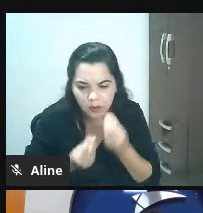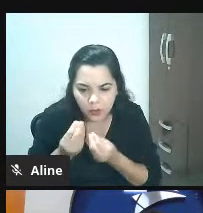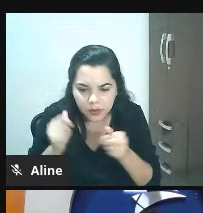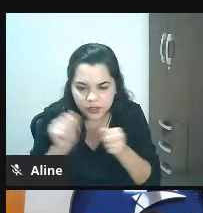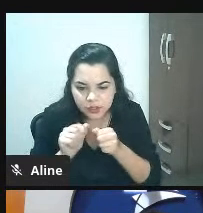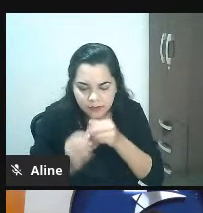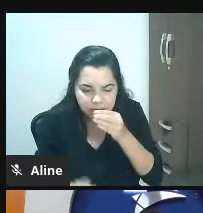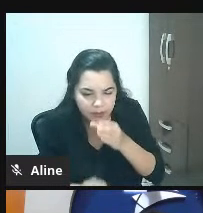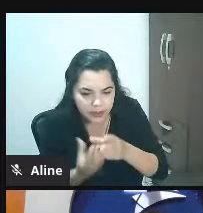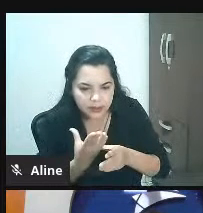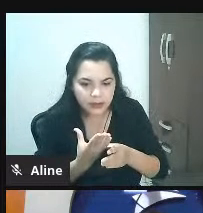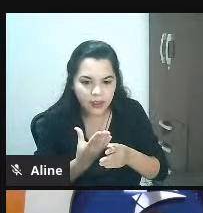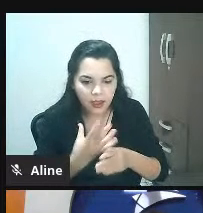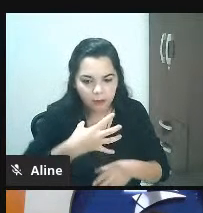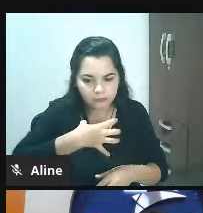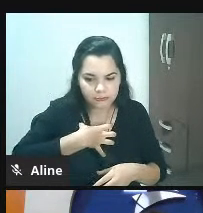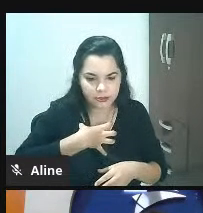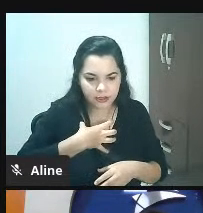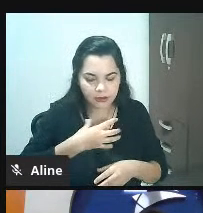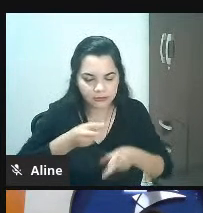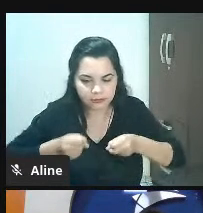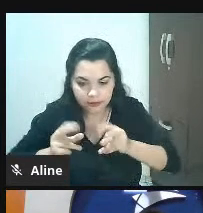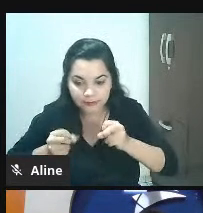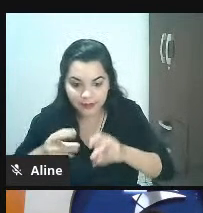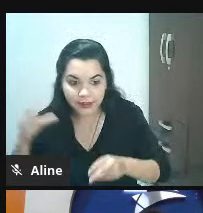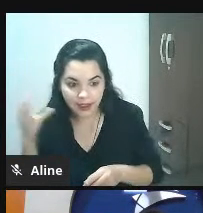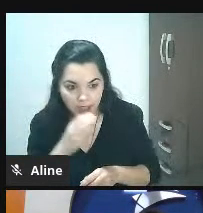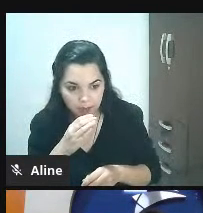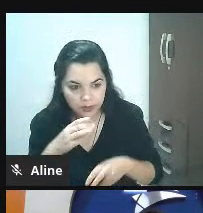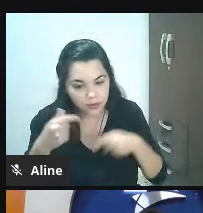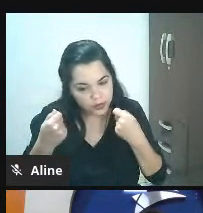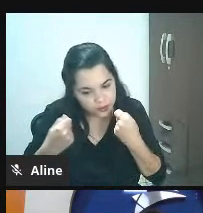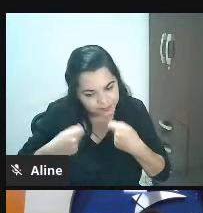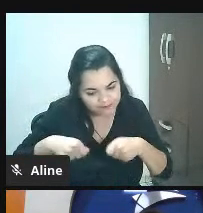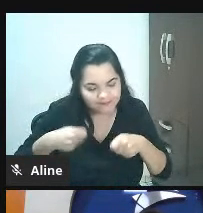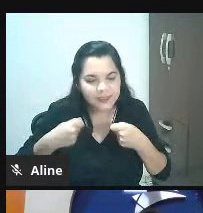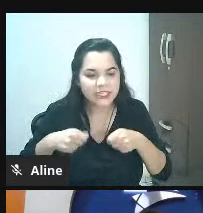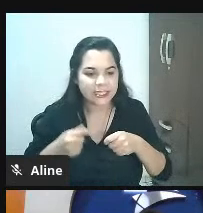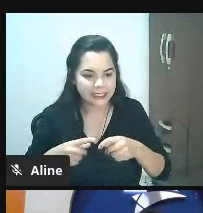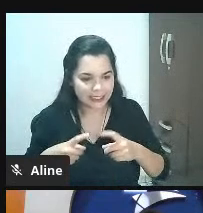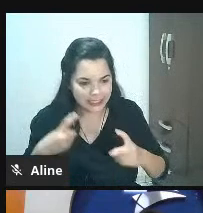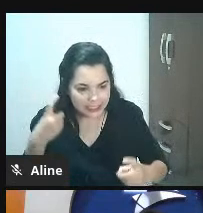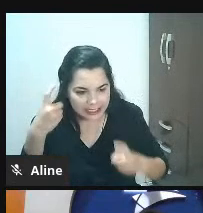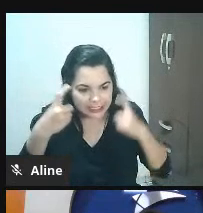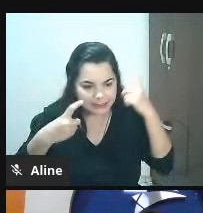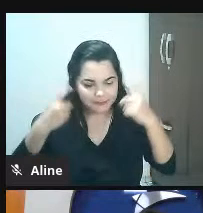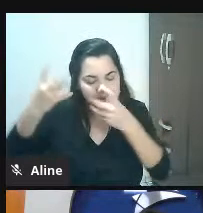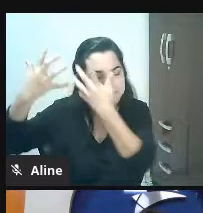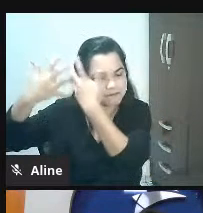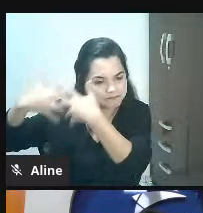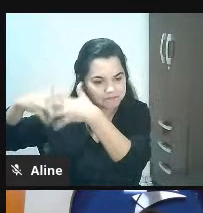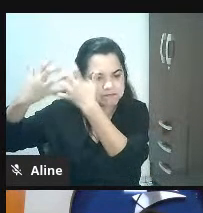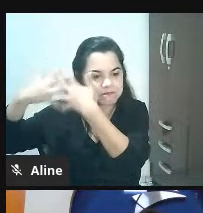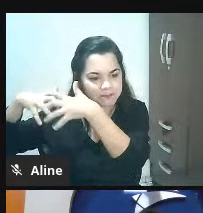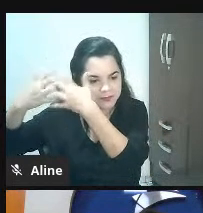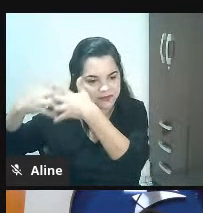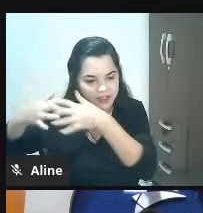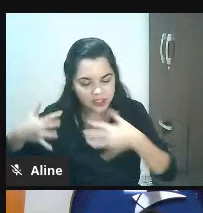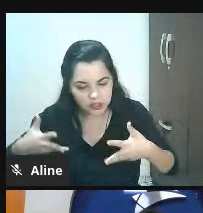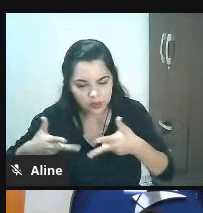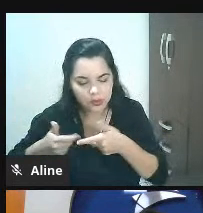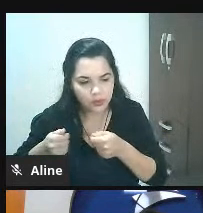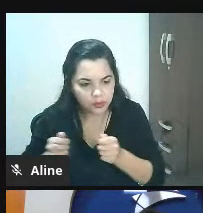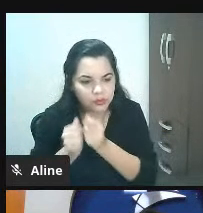percebendo que nem tudo tá pronto tá percebendo que tem que botar a cabeça para pensar quer dizer não tem formulinha mágica tem que todo mundo pensar